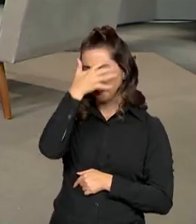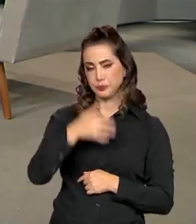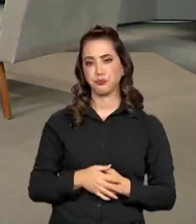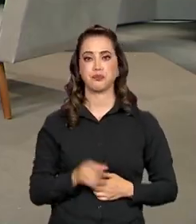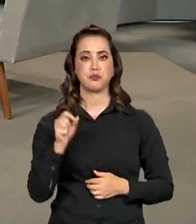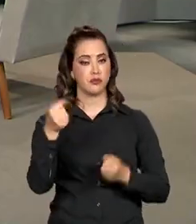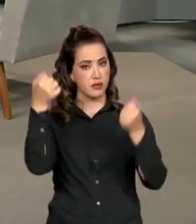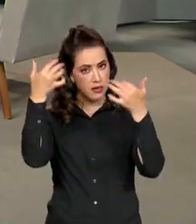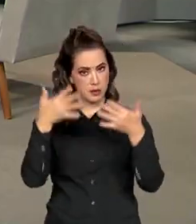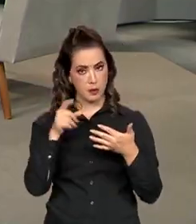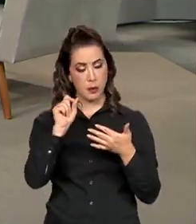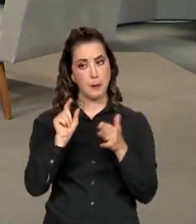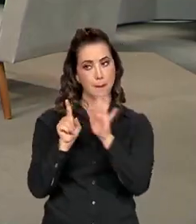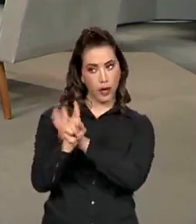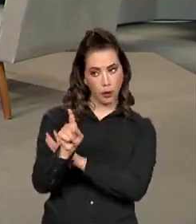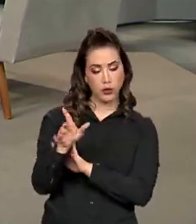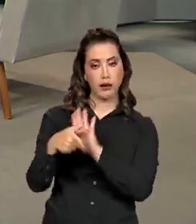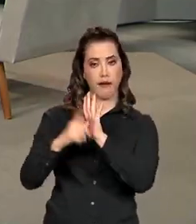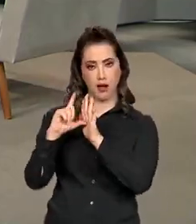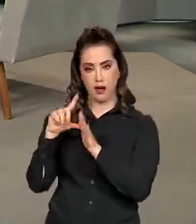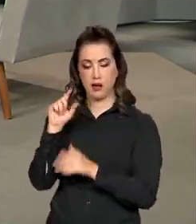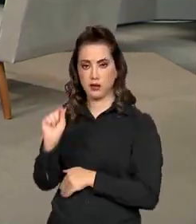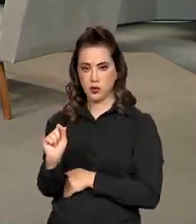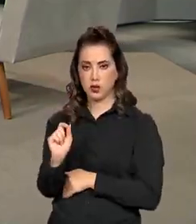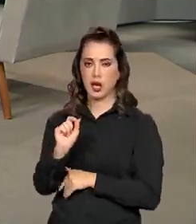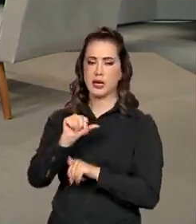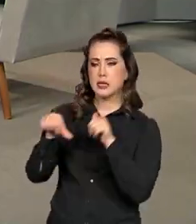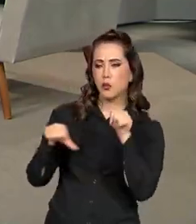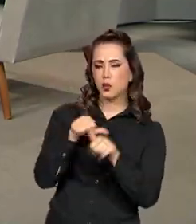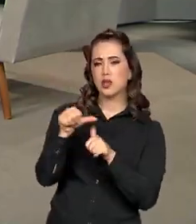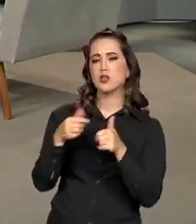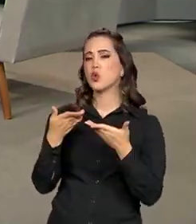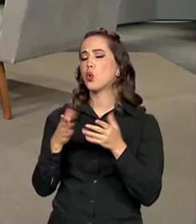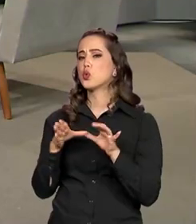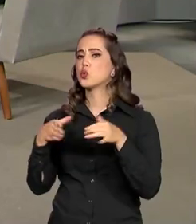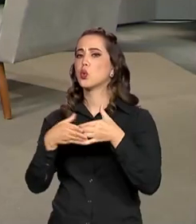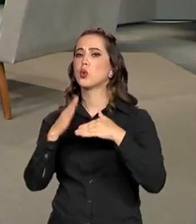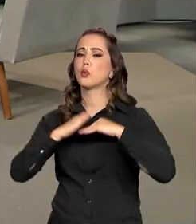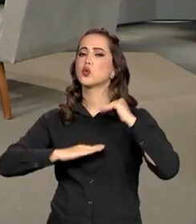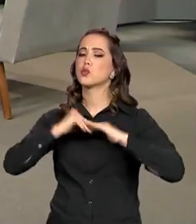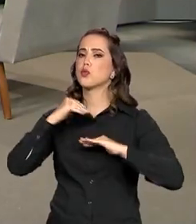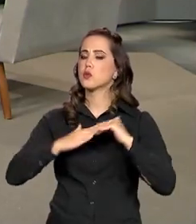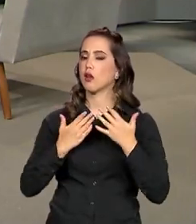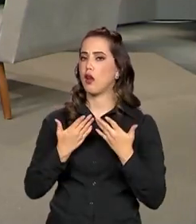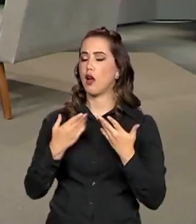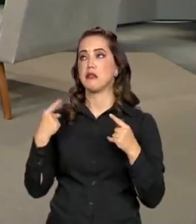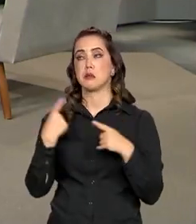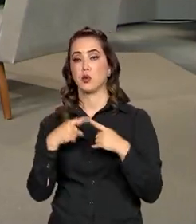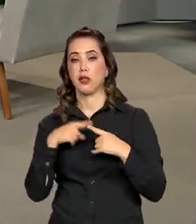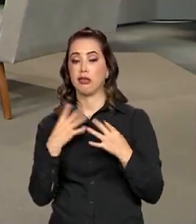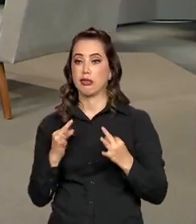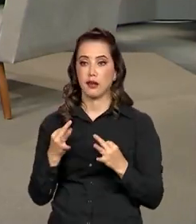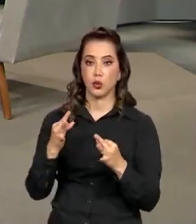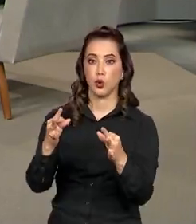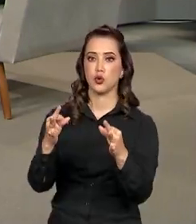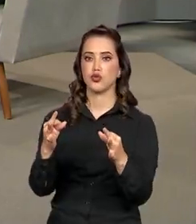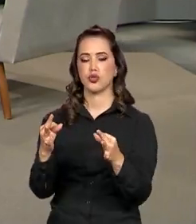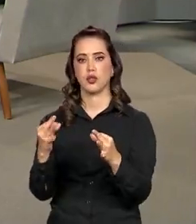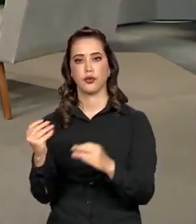é essa mudança no perfil do mercado de trabalho que nós tivemos nos últimos 20 anos, acelerada pela tecnologia,